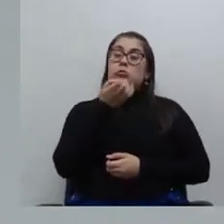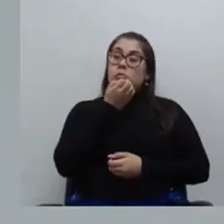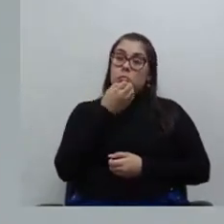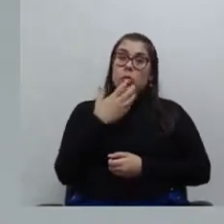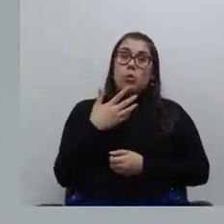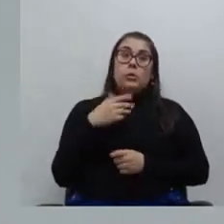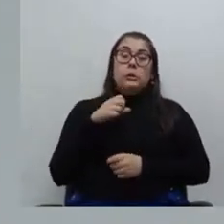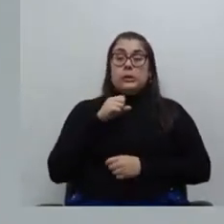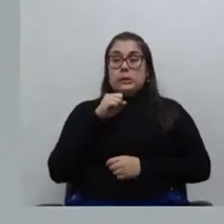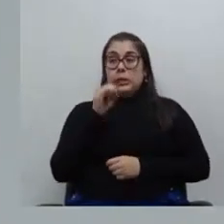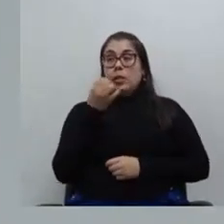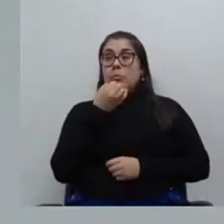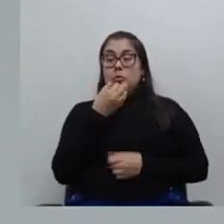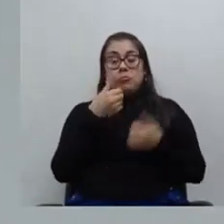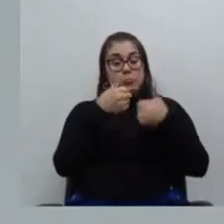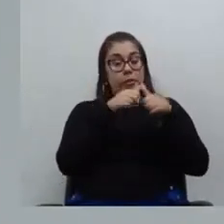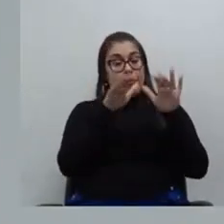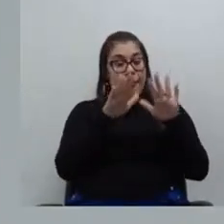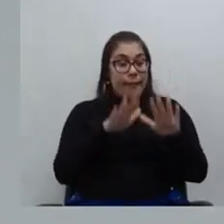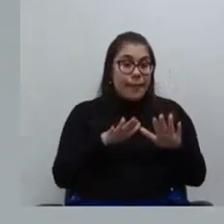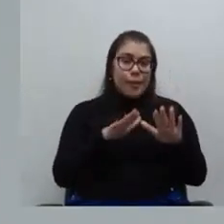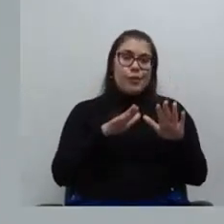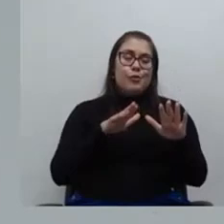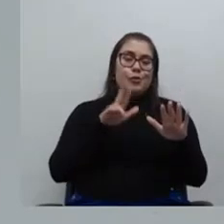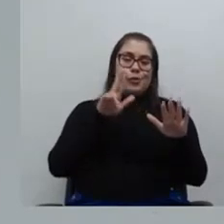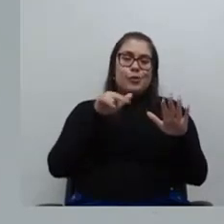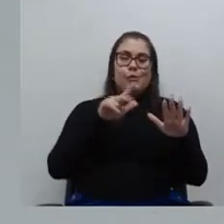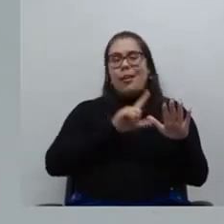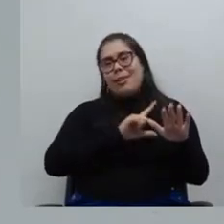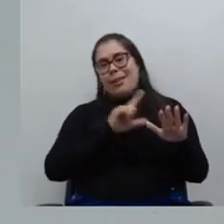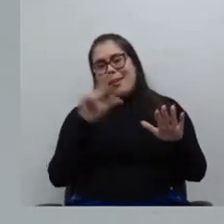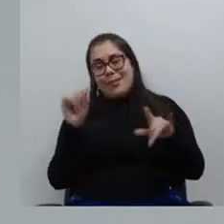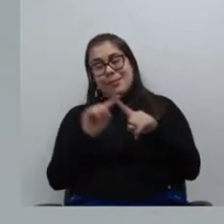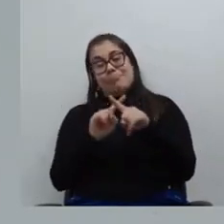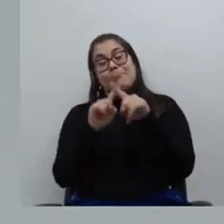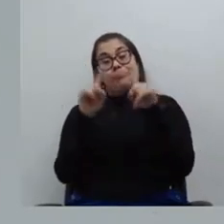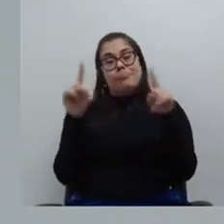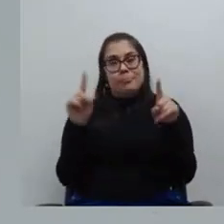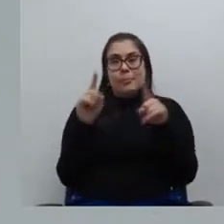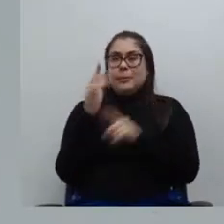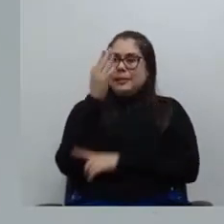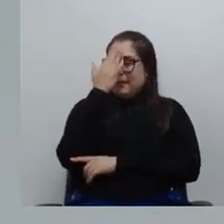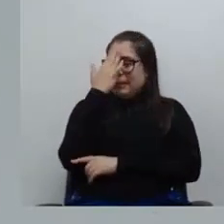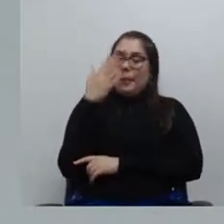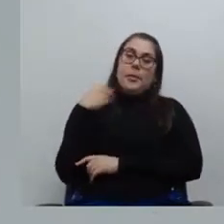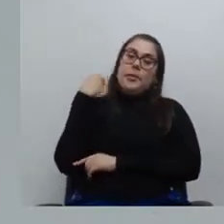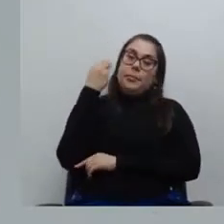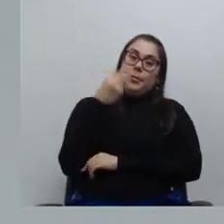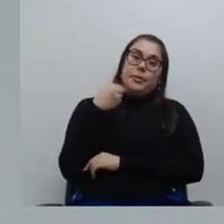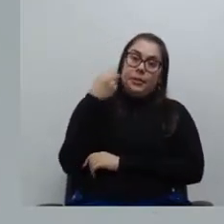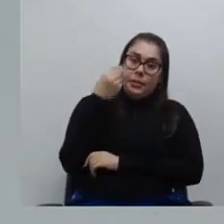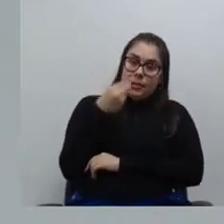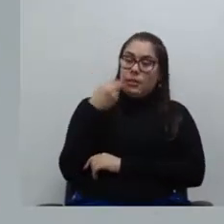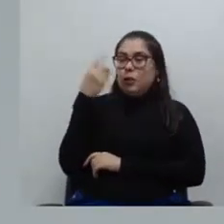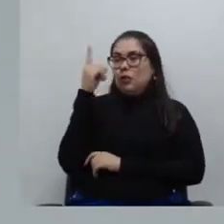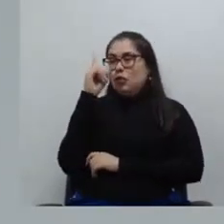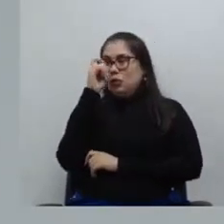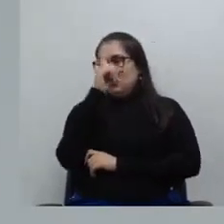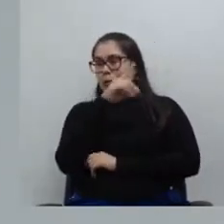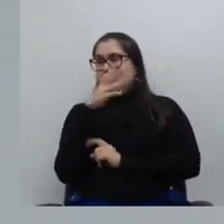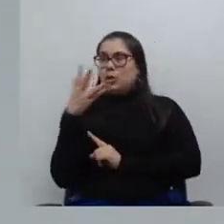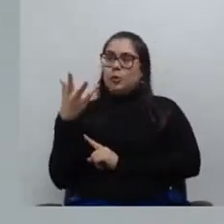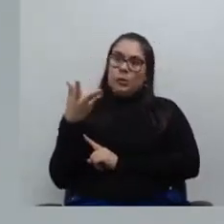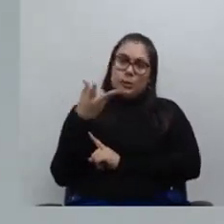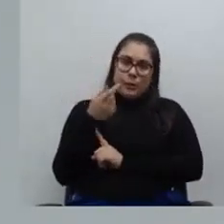seria bom que ninguém saísse, né? Mas, quando saem, geralmente, eles acabam levando um pouco do que vivenciaram aqui, dentro das suas dificuldades, das suas qualidades,